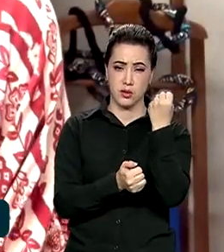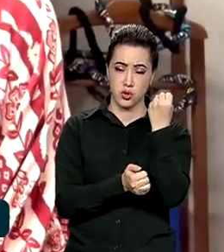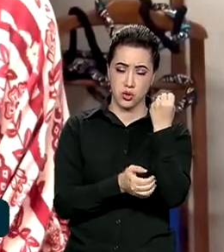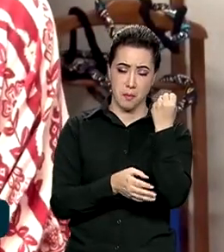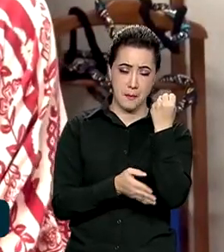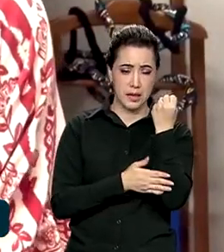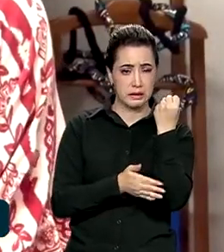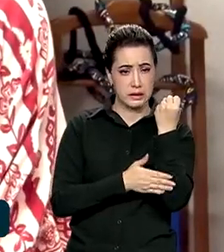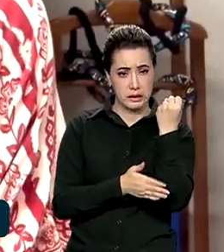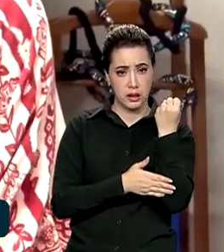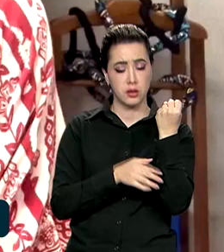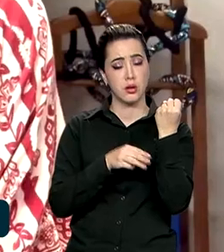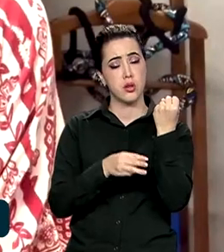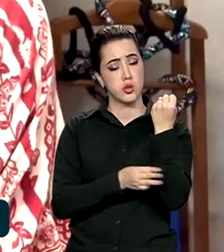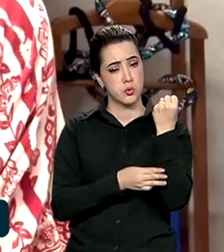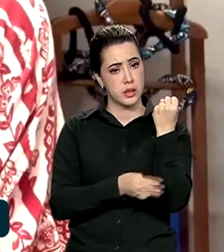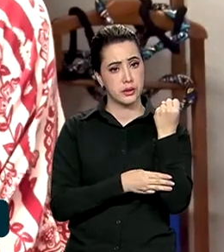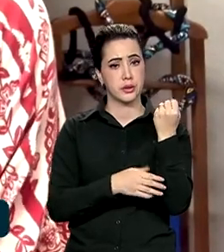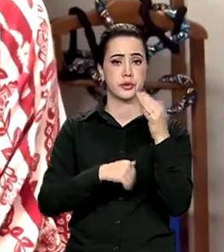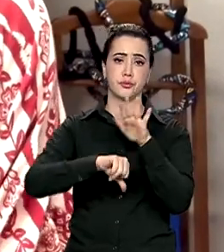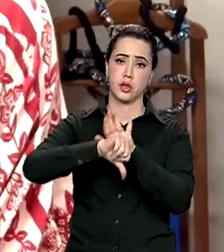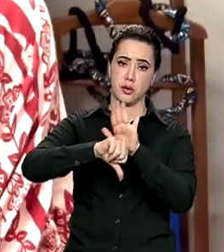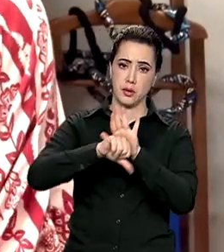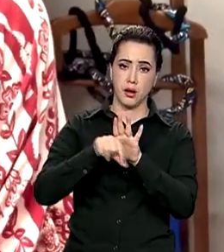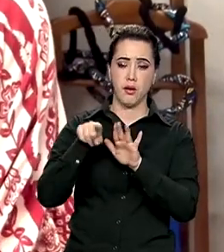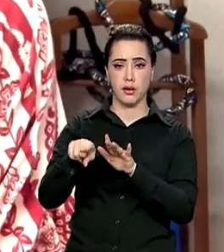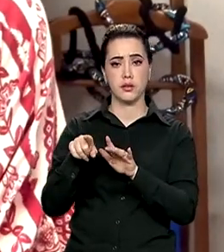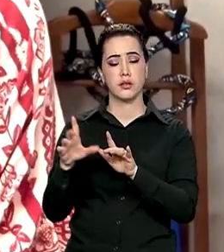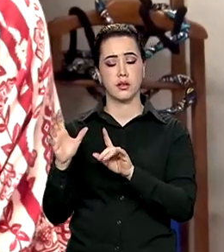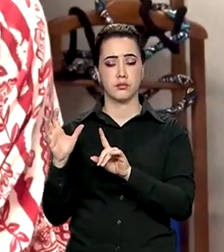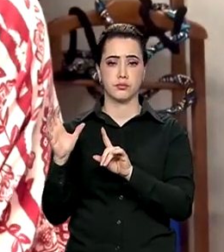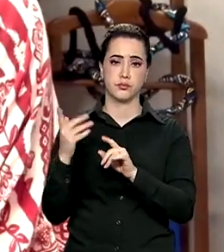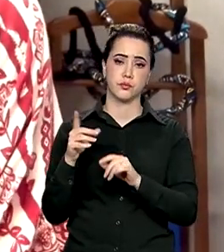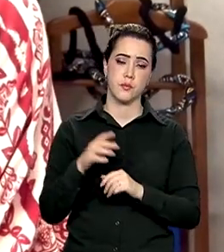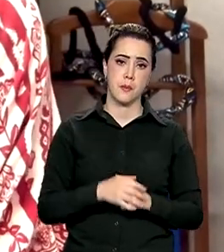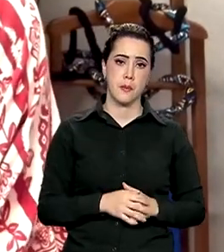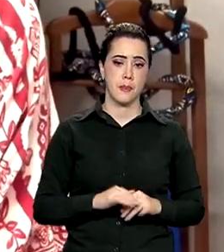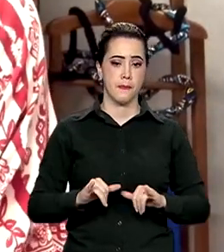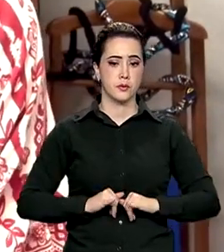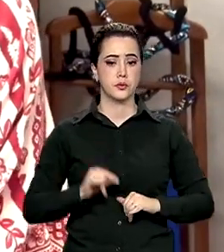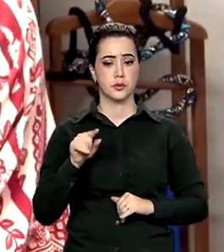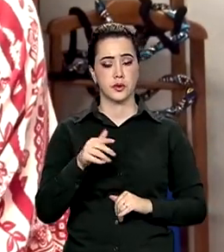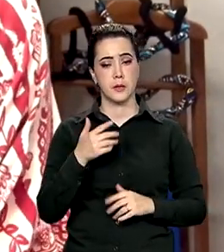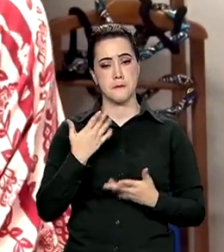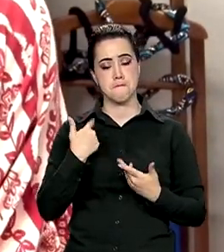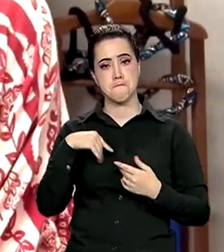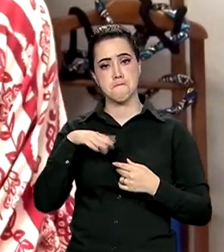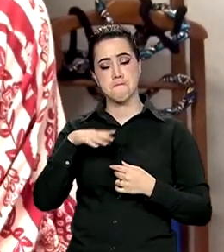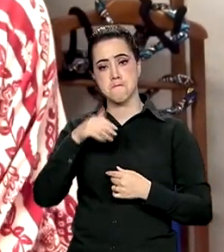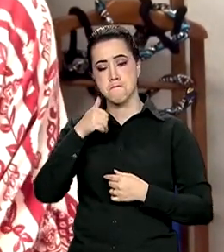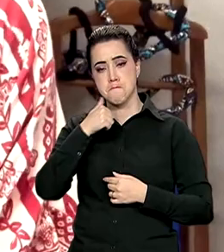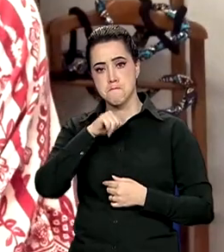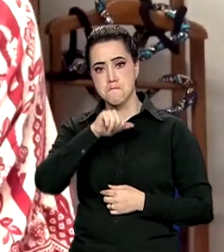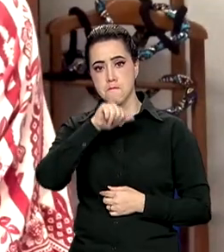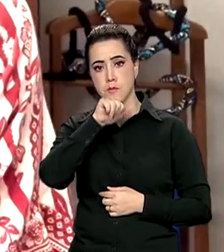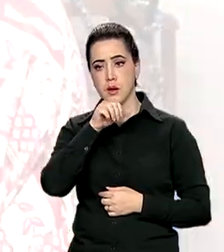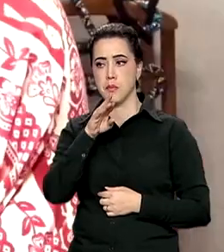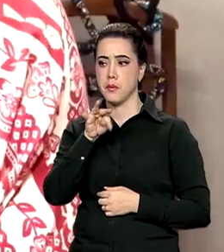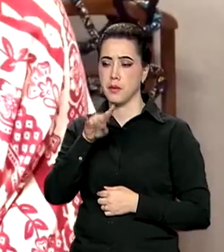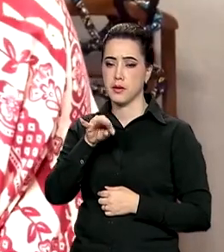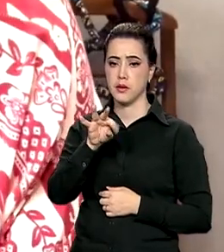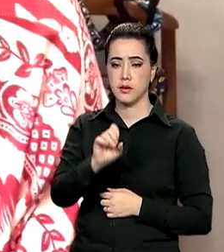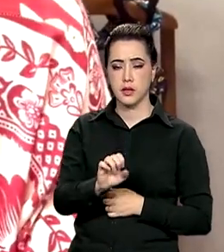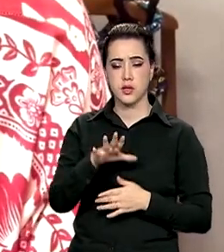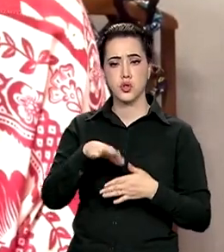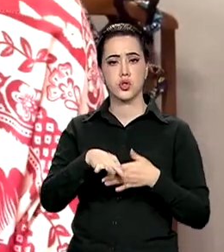triste e inadmissível esse assassinato brutal da mãe Bernadette, que foi a Lorixá, que foi secretária de liderança da comunidade quilombola de Simões Filho.